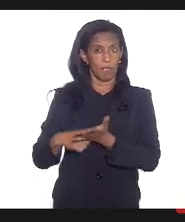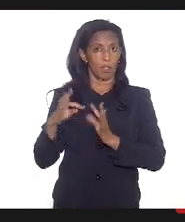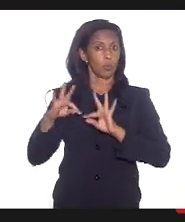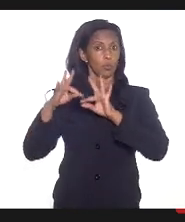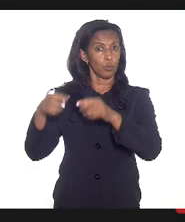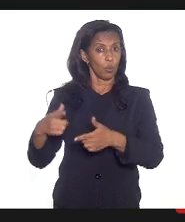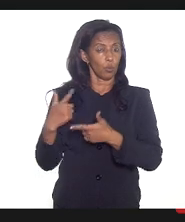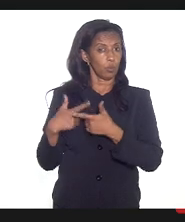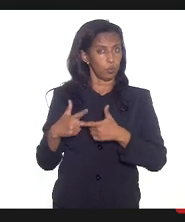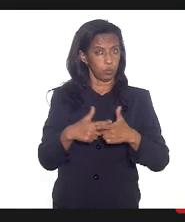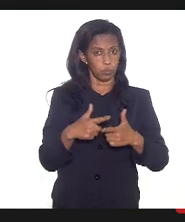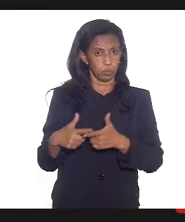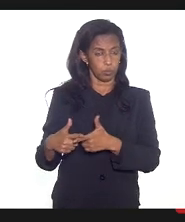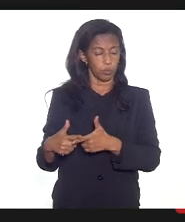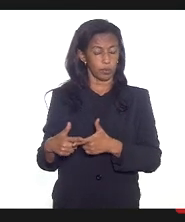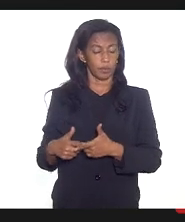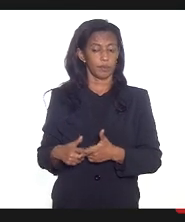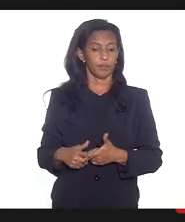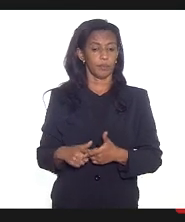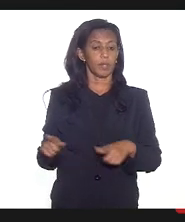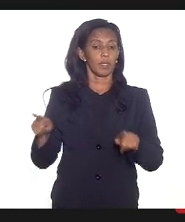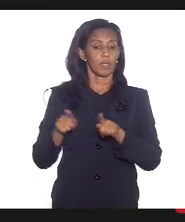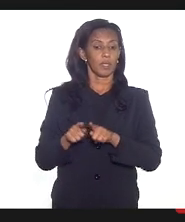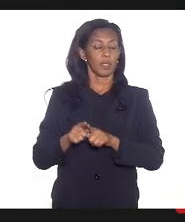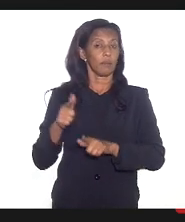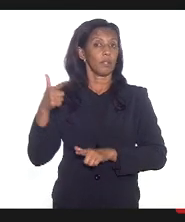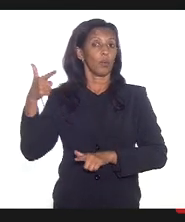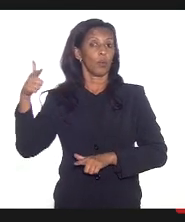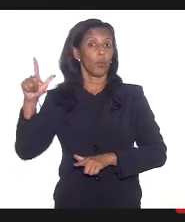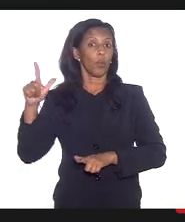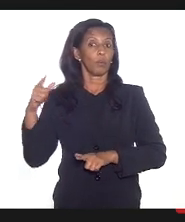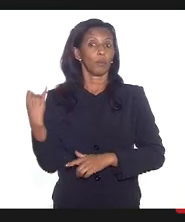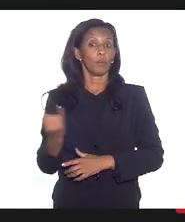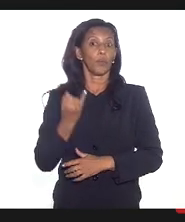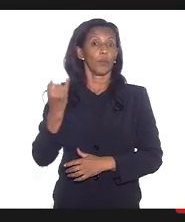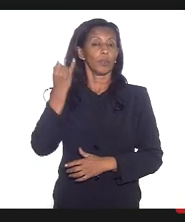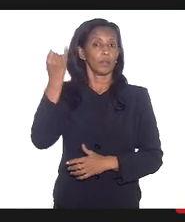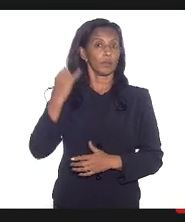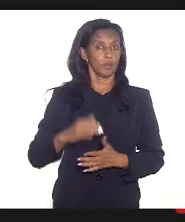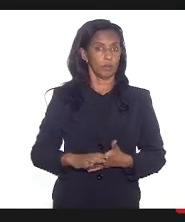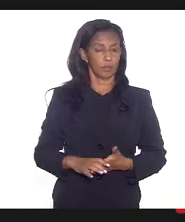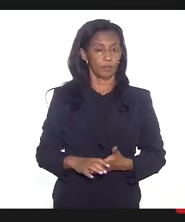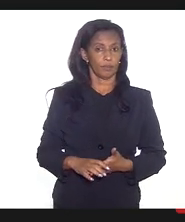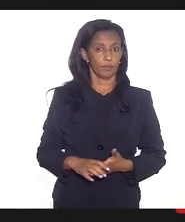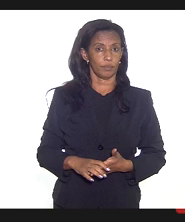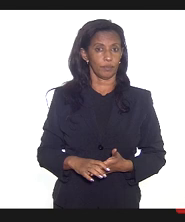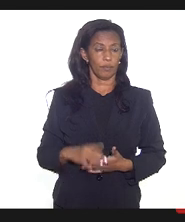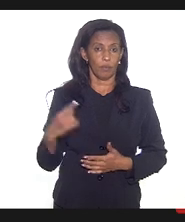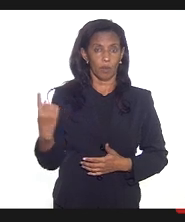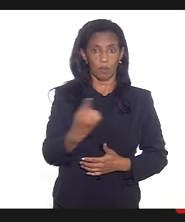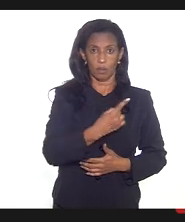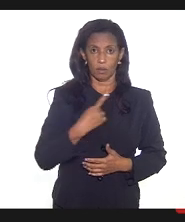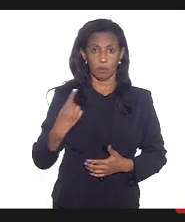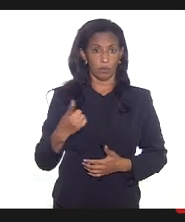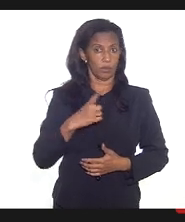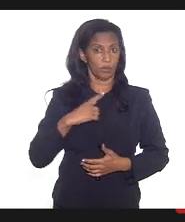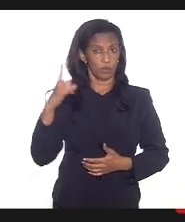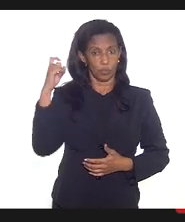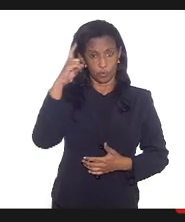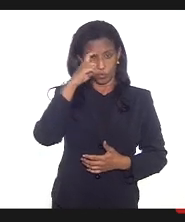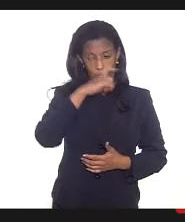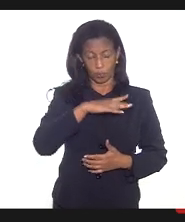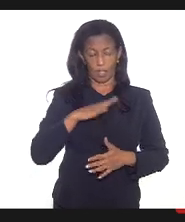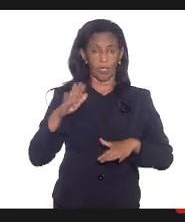situações e aí vem um outro elemento que é muito importante nós temos muita dificuldade